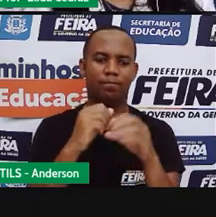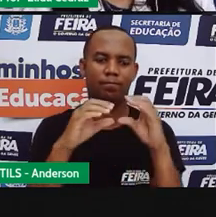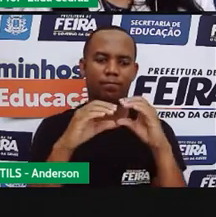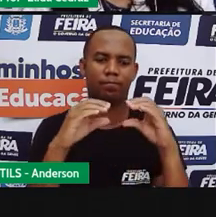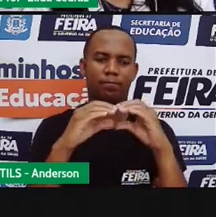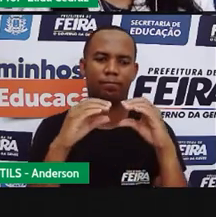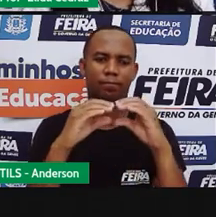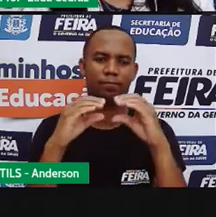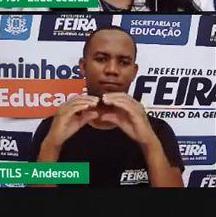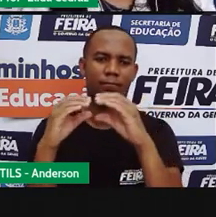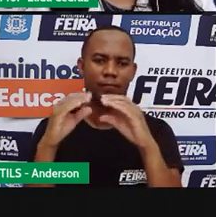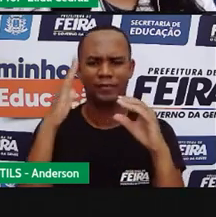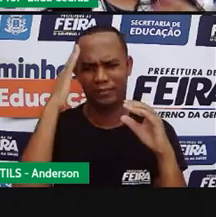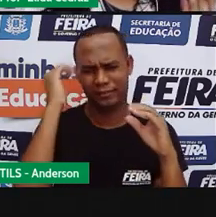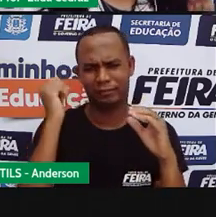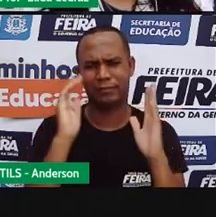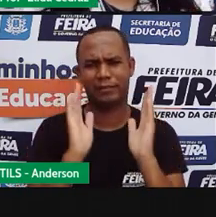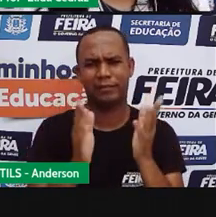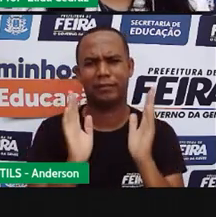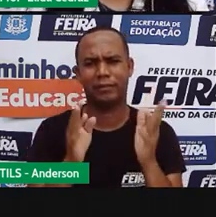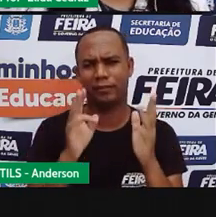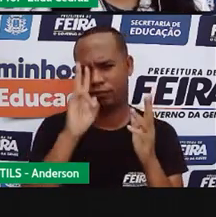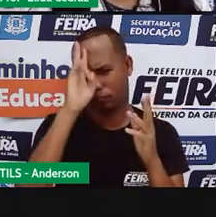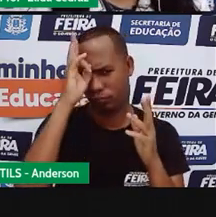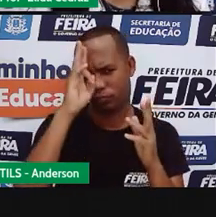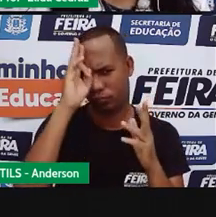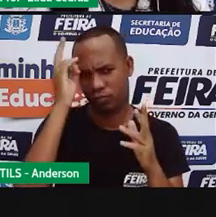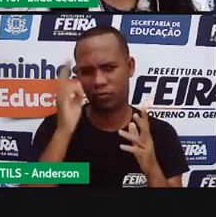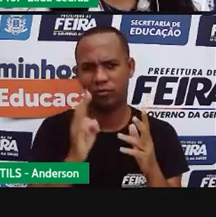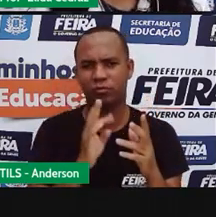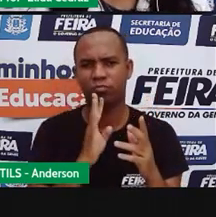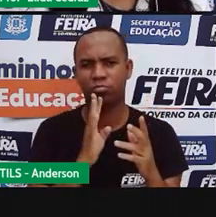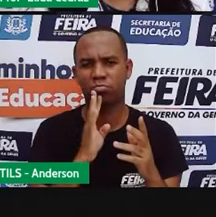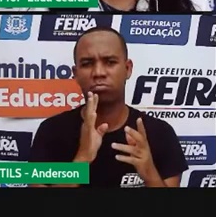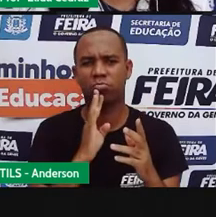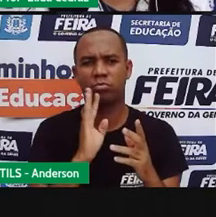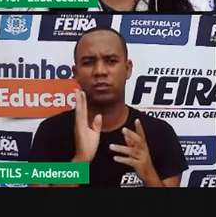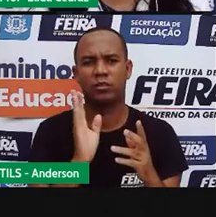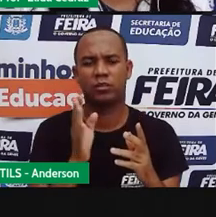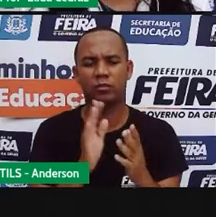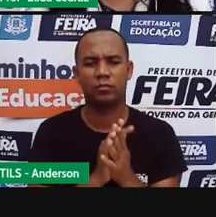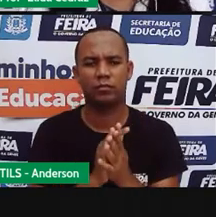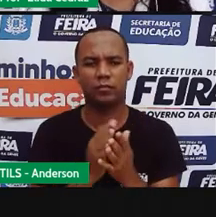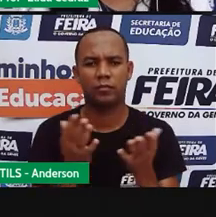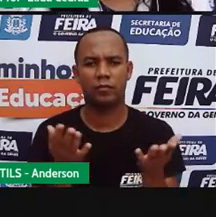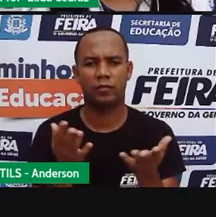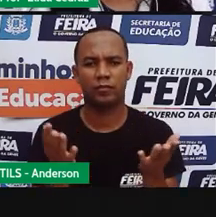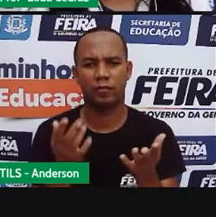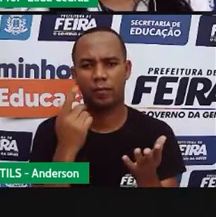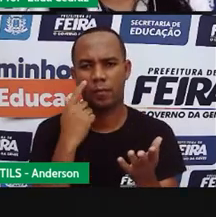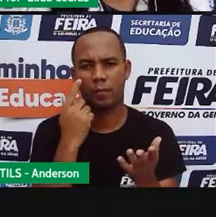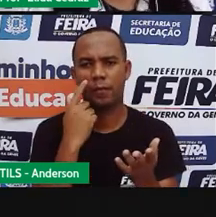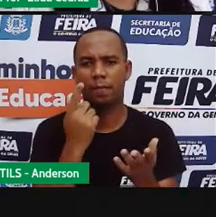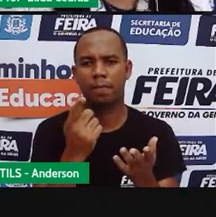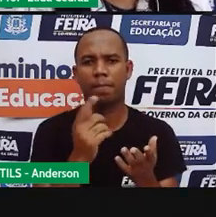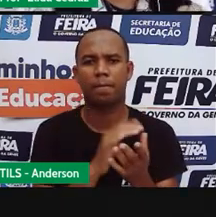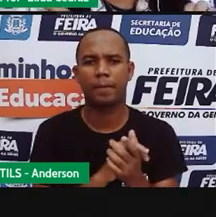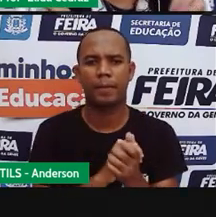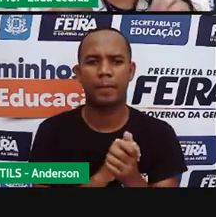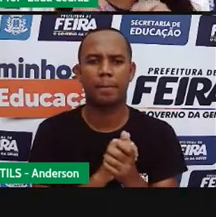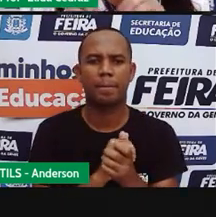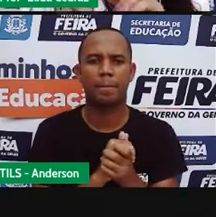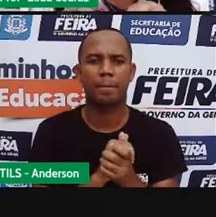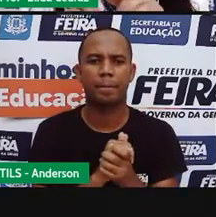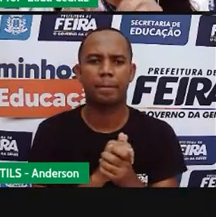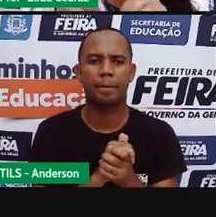já sabia porque essa história já é muito conhecida. E agora nós vamos dizer que as